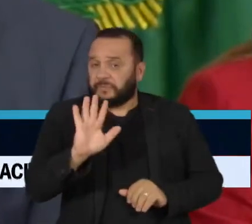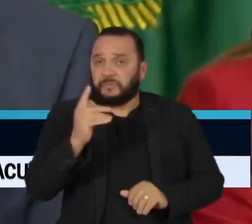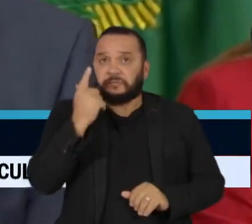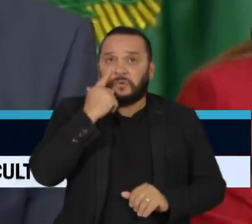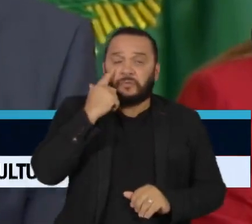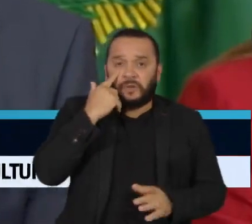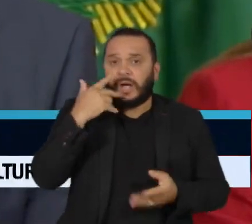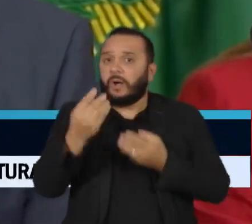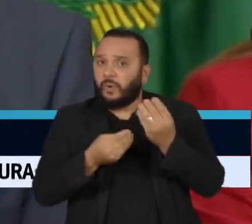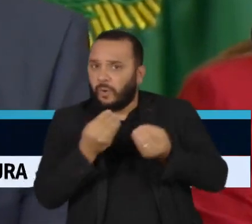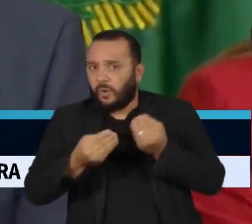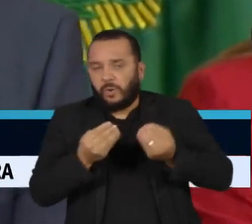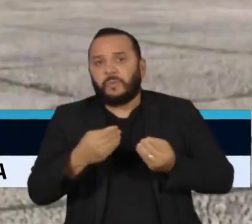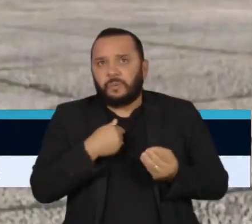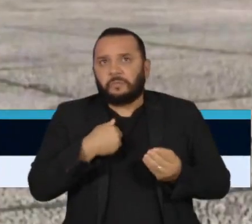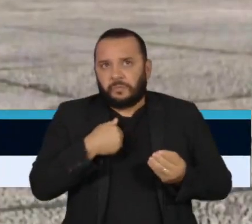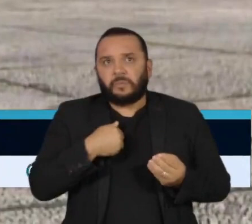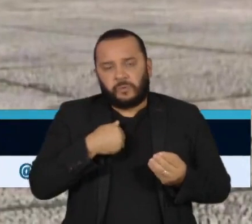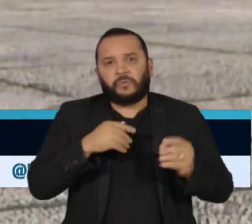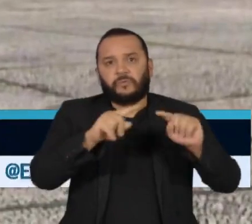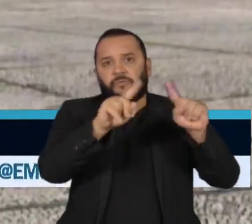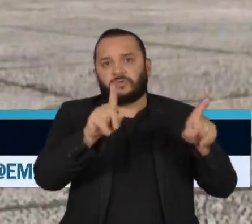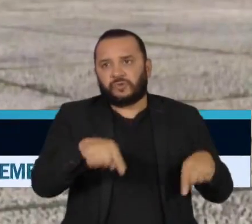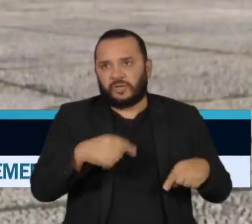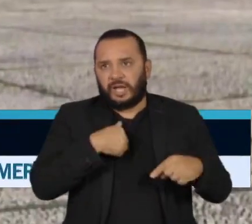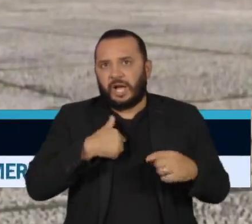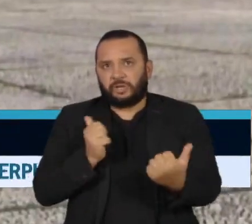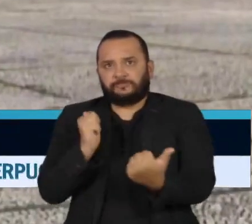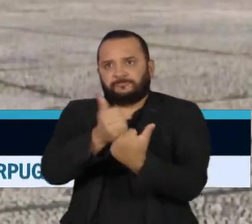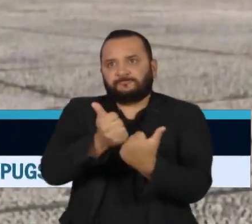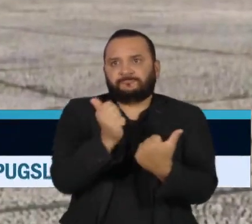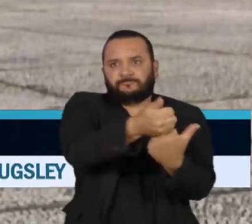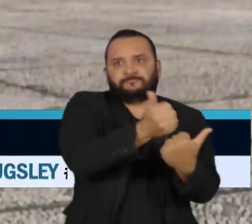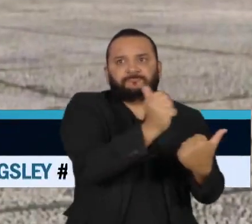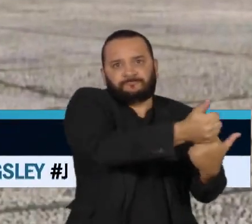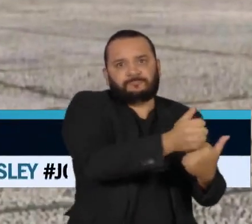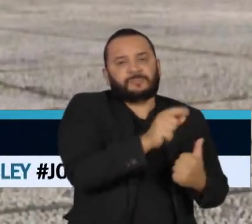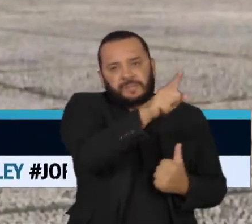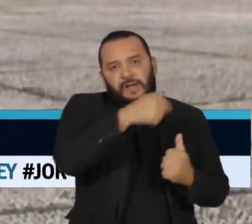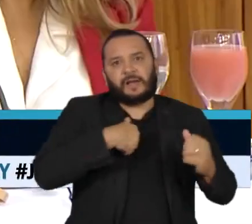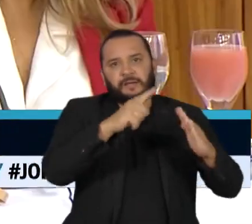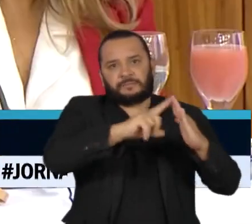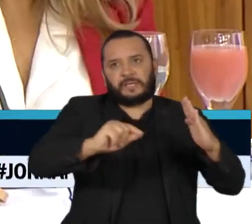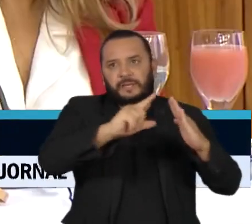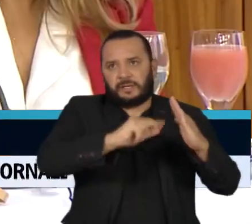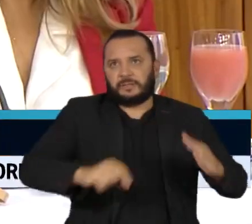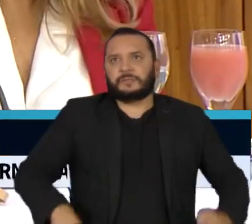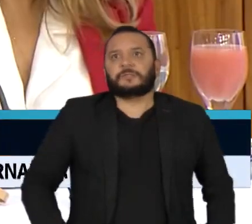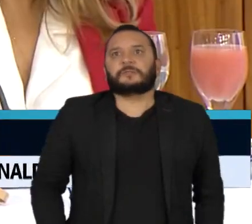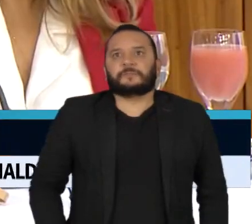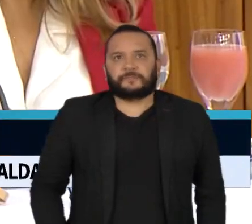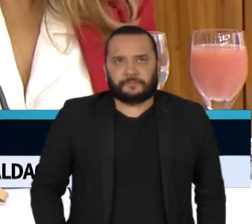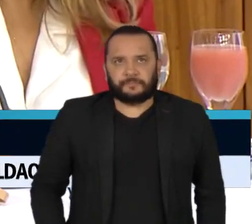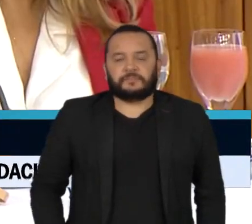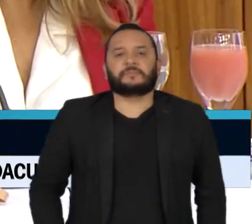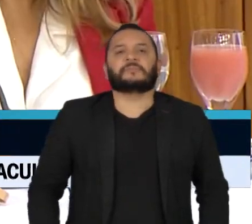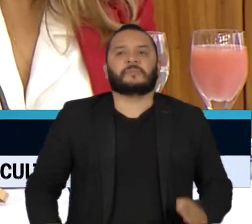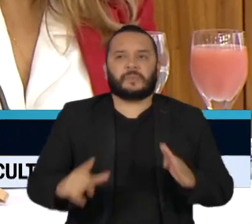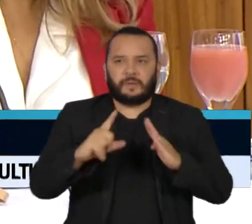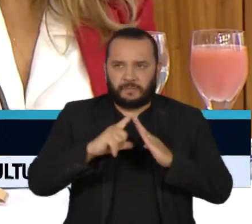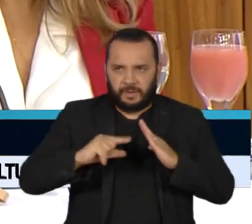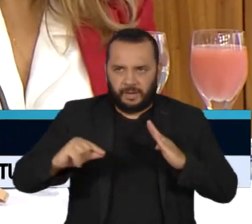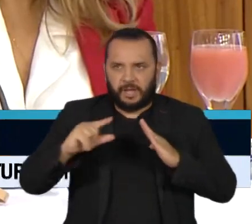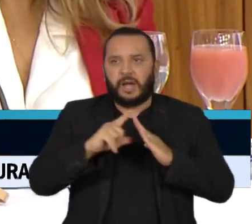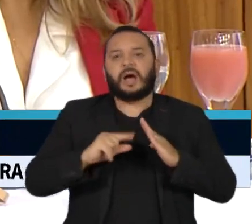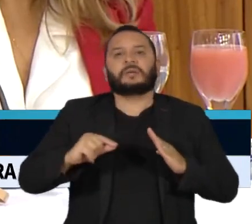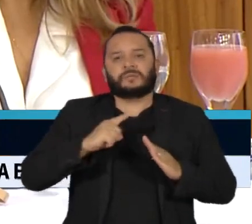mudança drástica no quadro de servidores que estão alocados no Palácio do Planalto. O Palácio estava repleto de